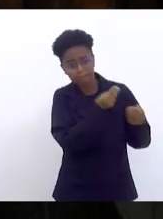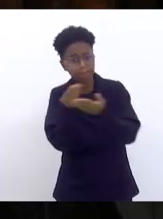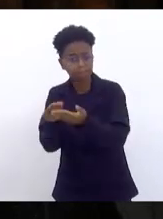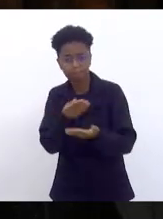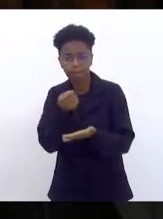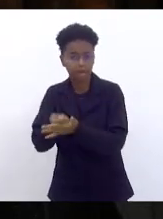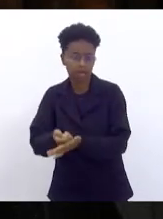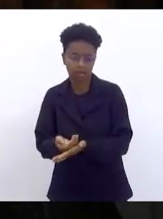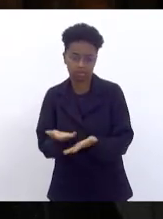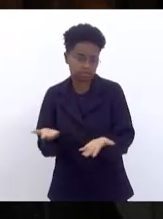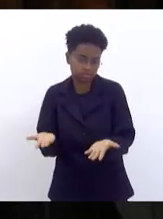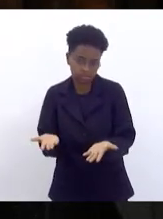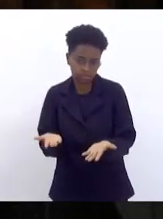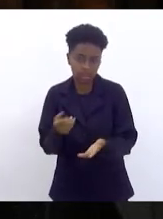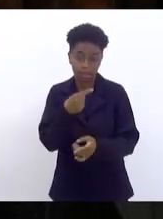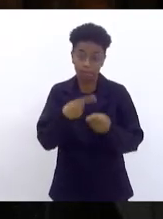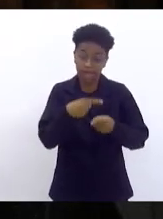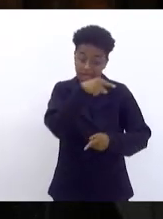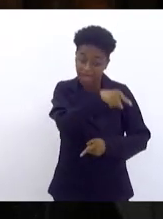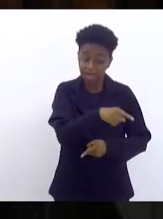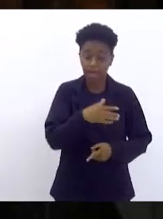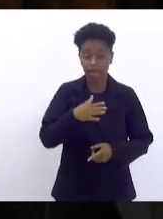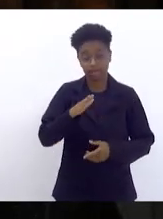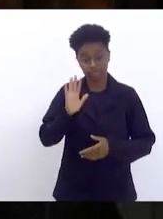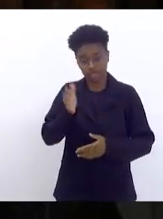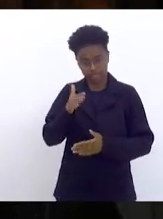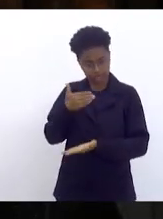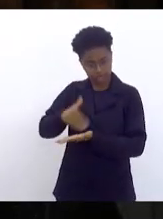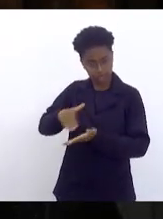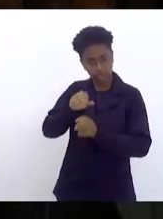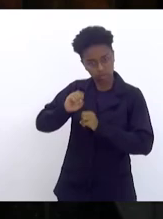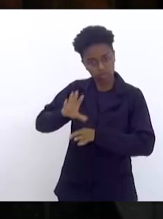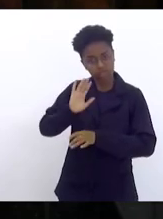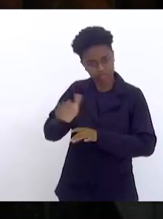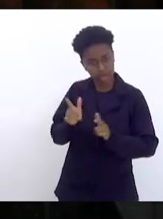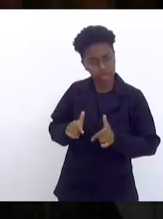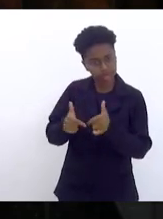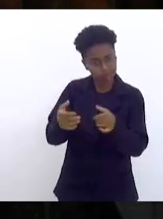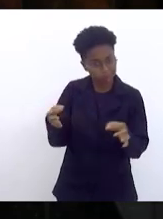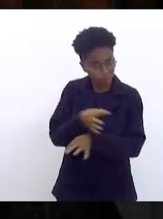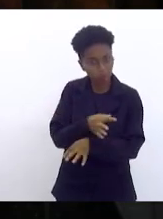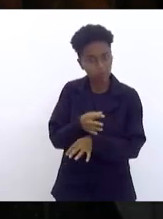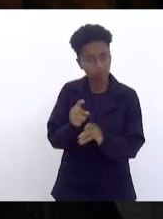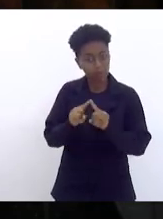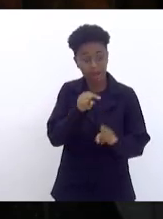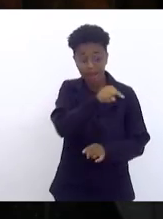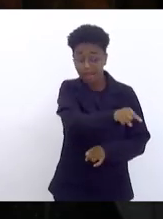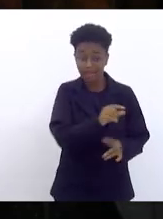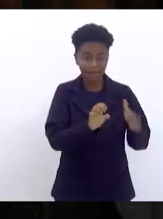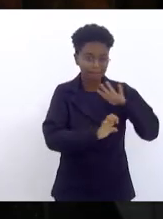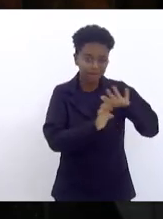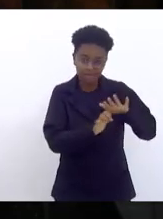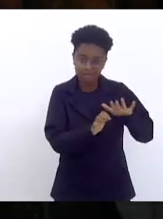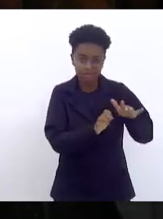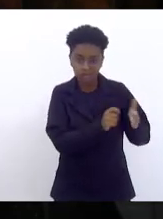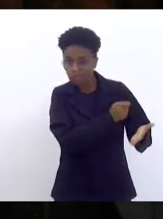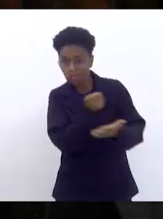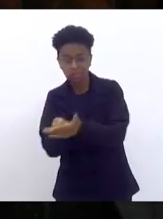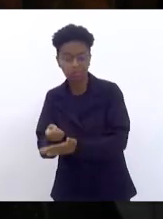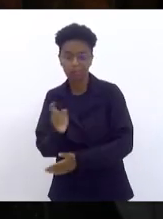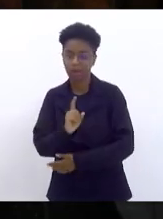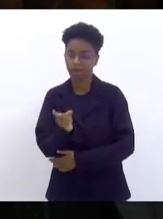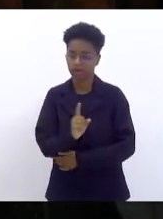empresa. a parte da Secretaria de Educação já foi feita, mas a empresa Shine Rio,